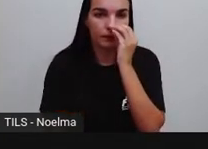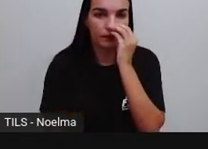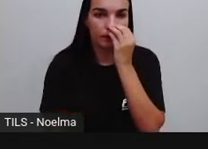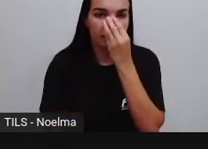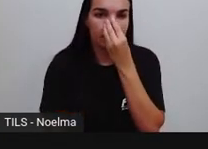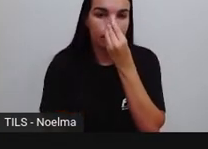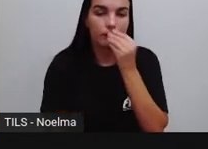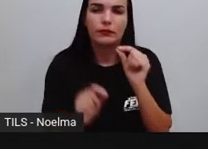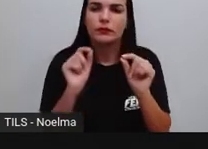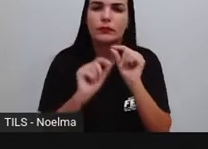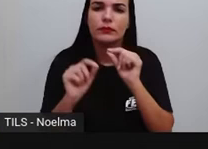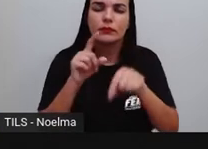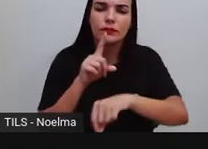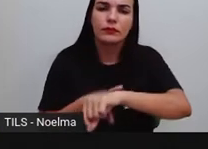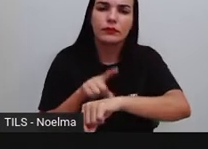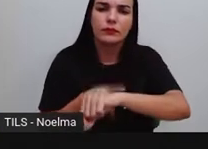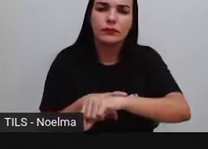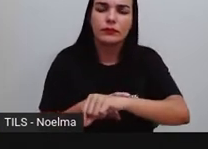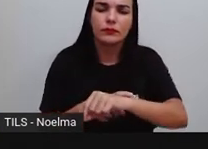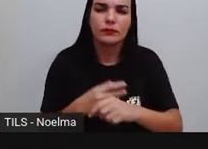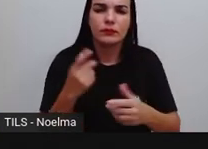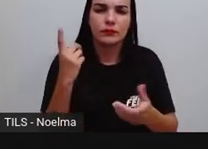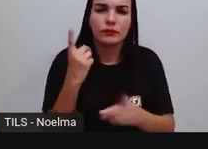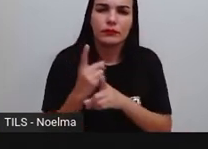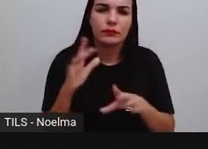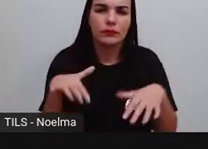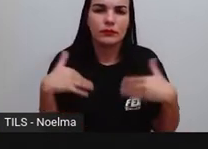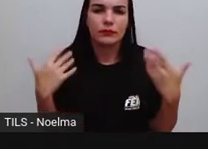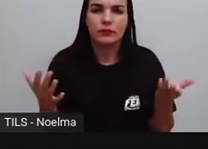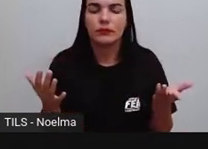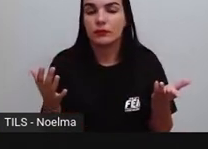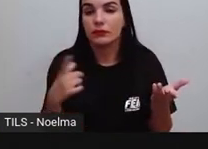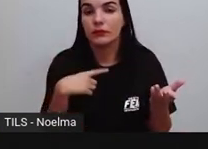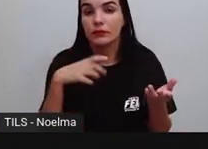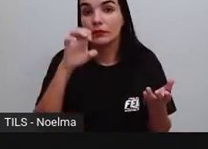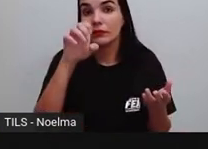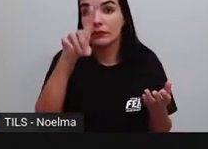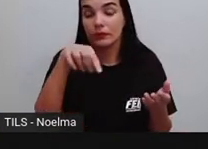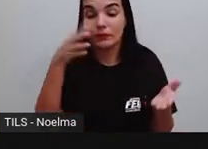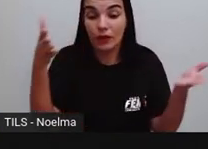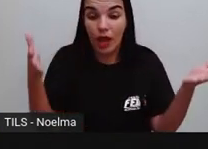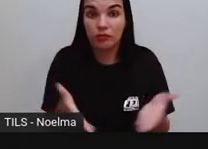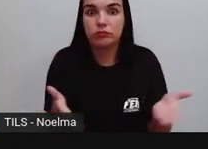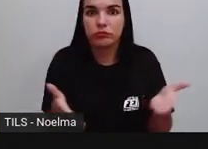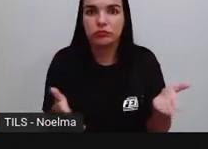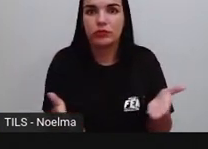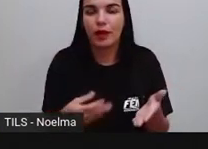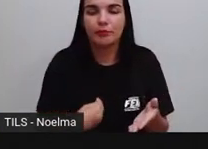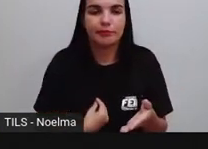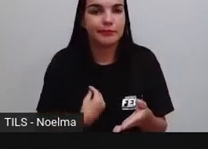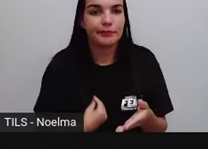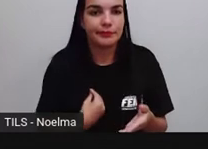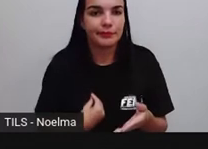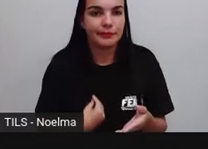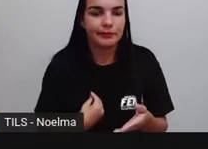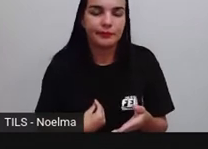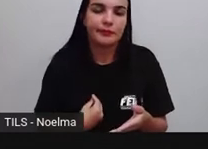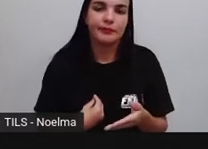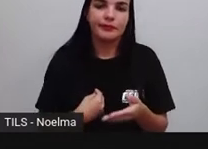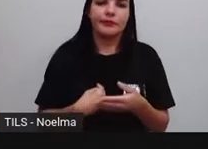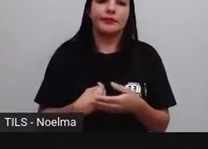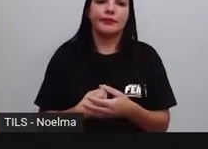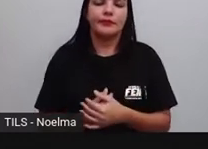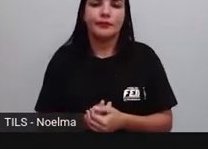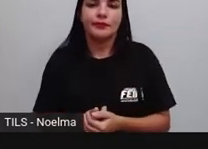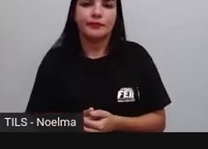E em que tempo ele se encontra? É, é algo atual, ele é, certo? Então é o agora, se é o agora